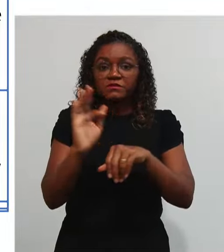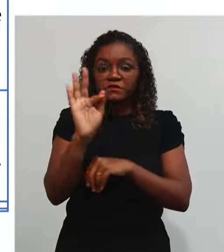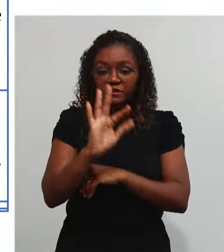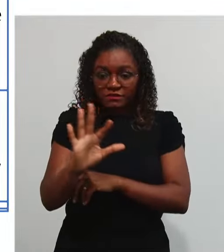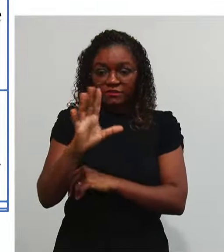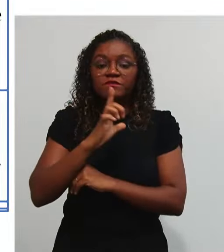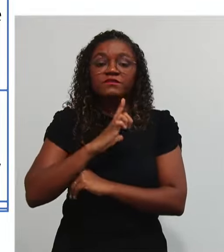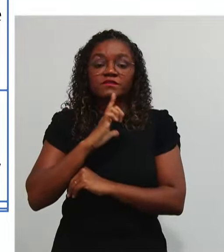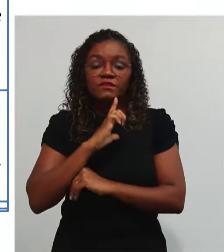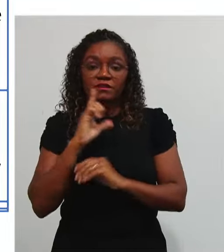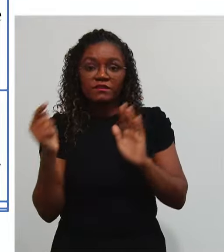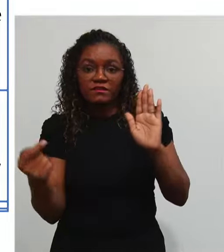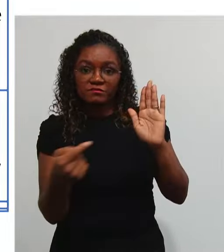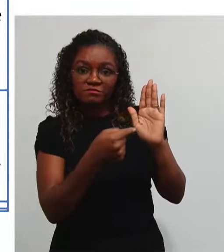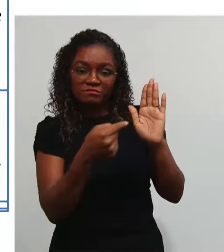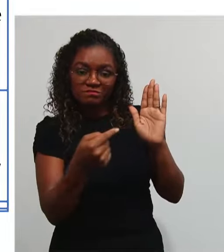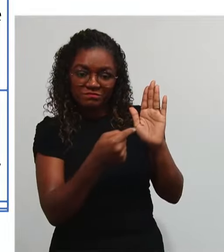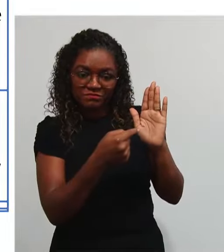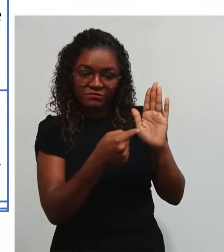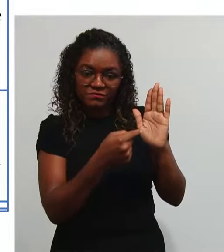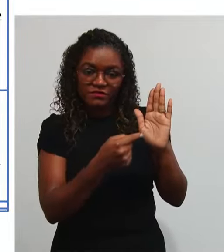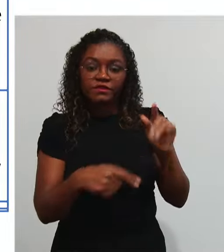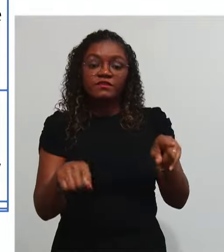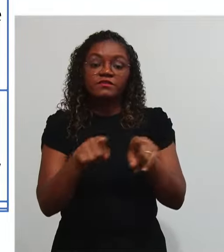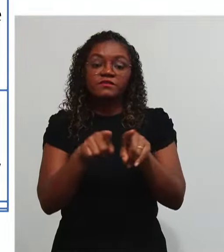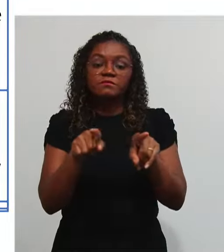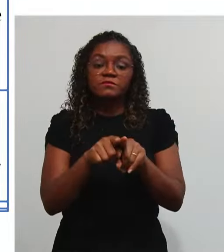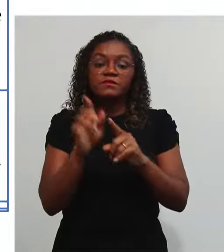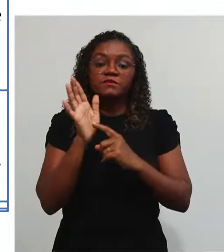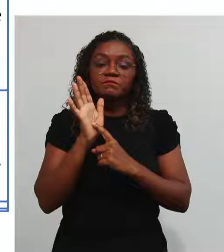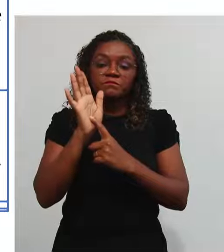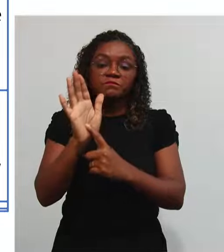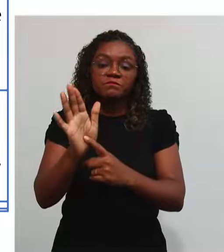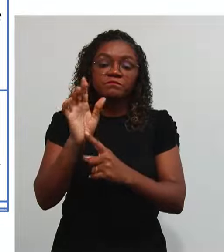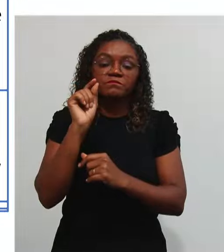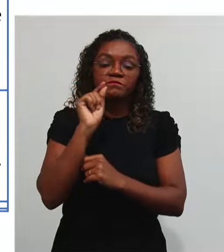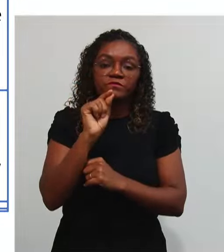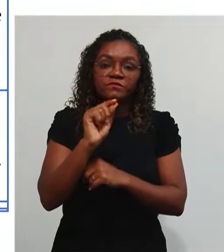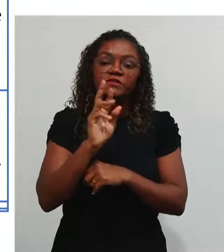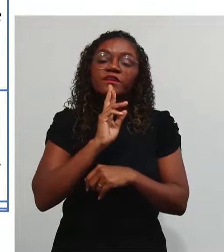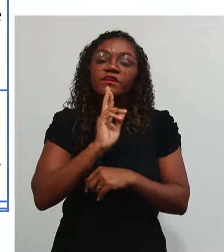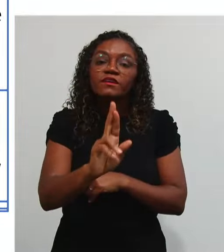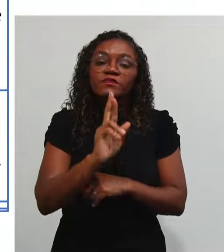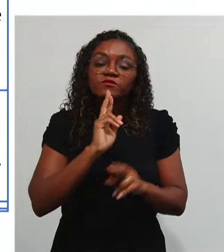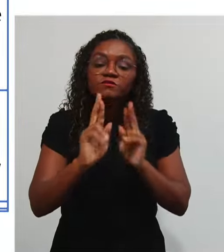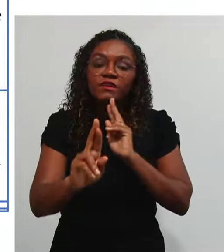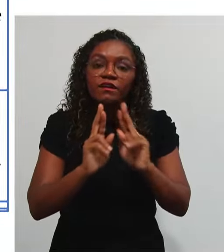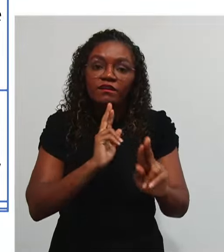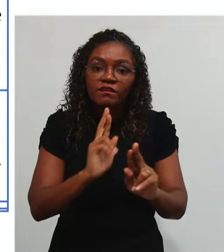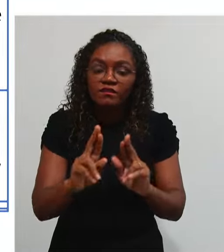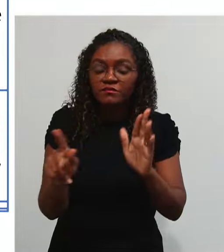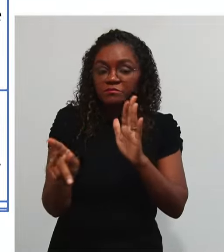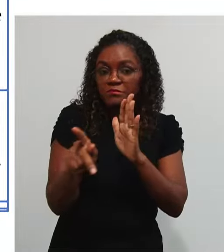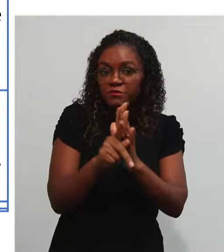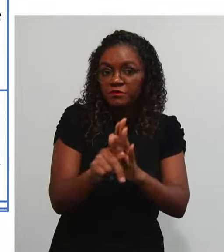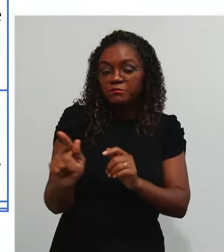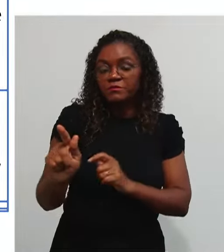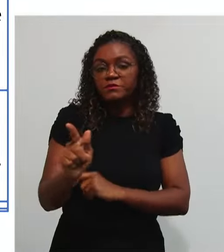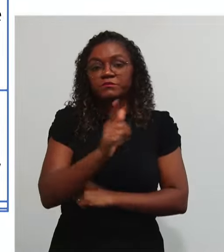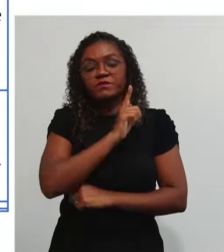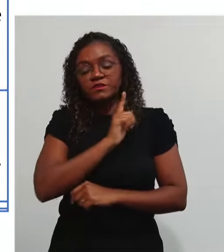ordenadores De despesas Nós temos A representação Do resultado Dos atos Da gestão